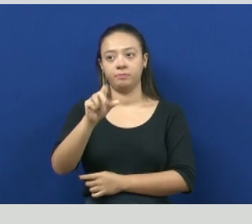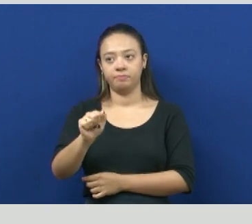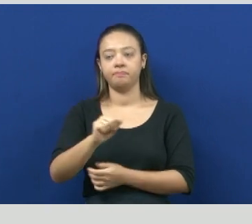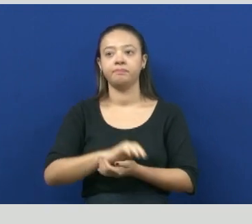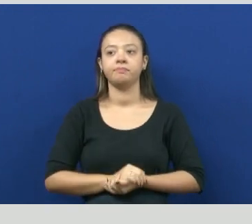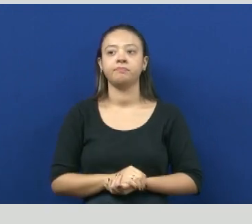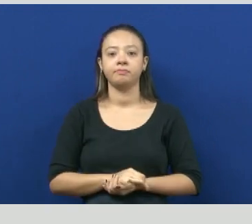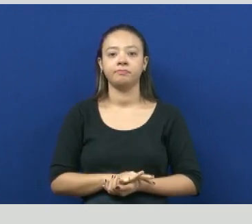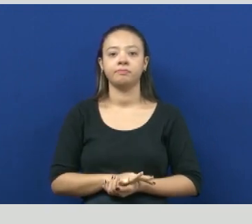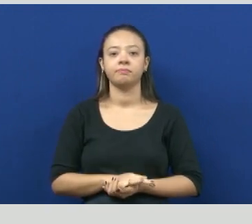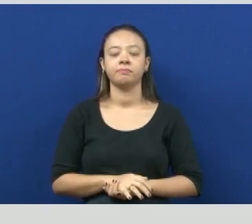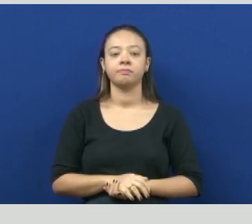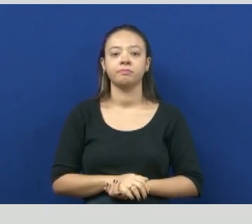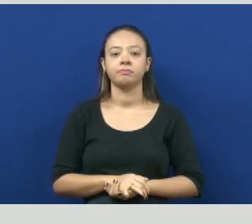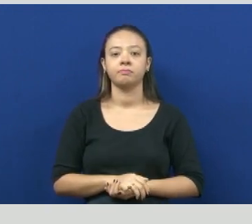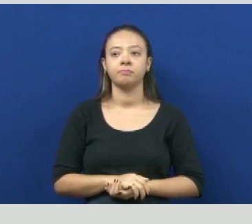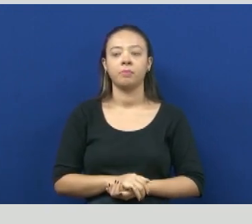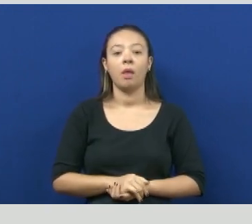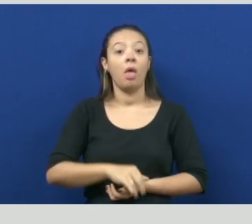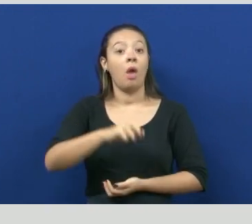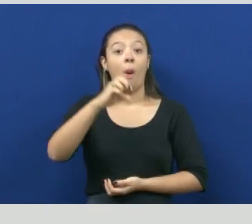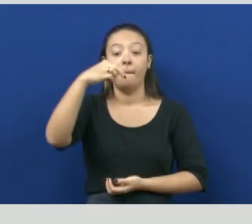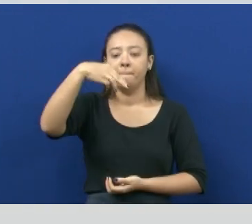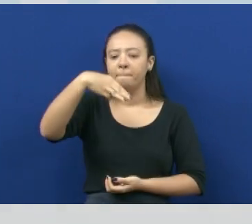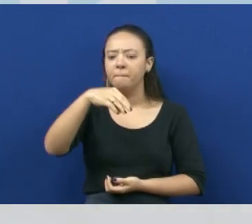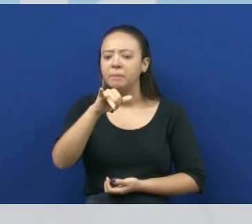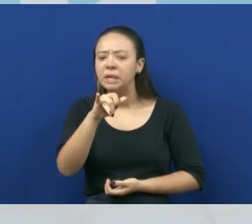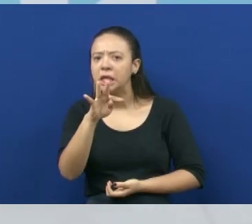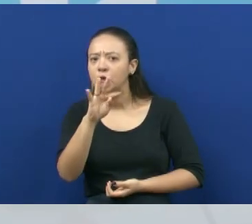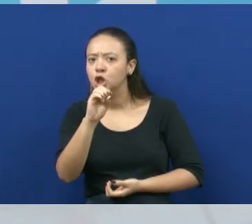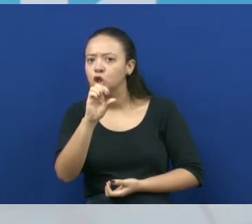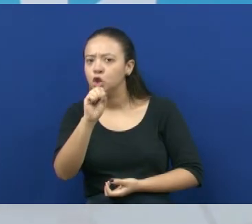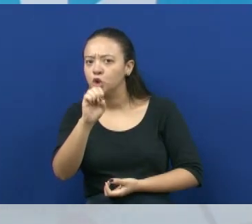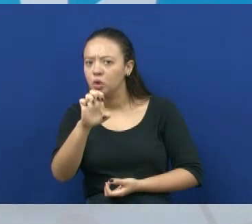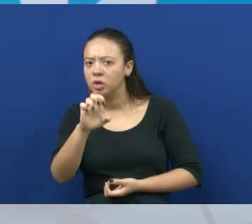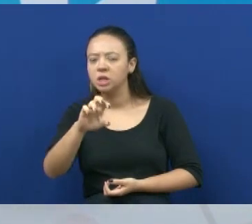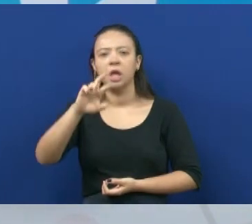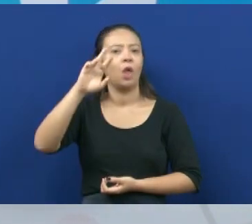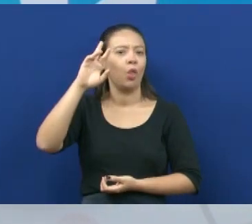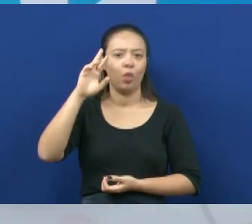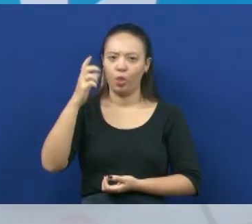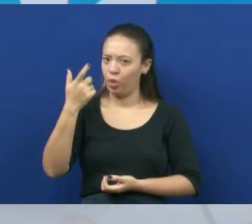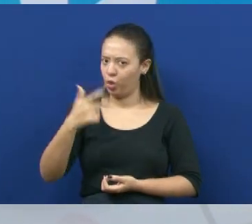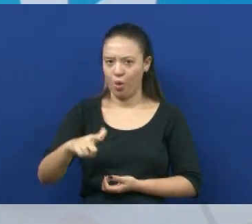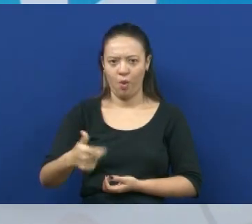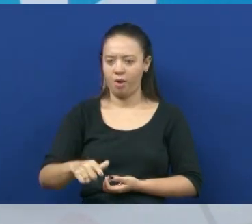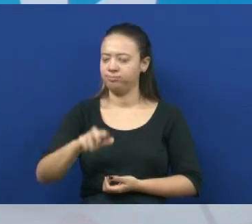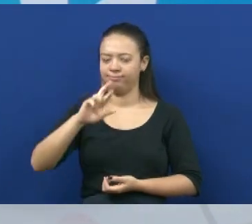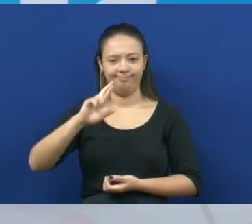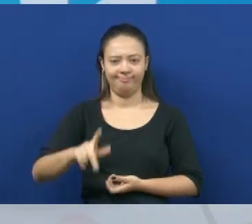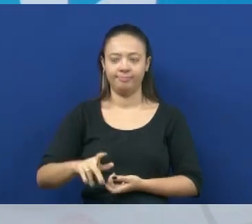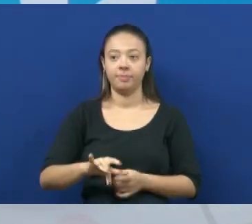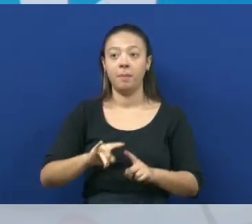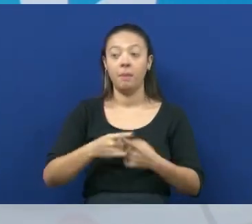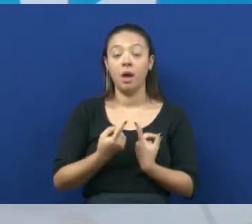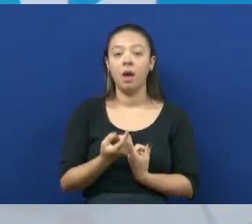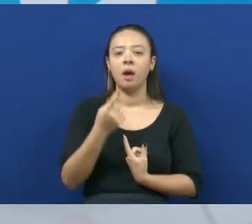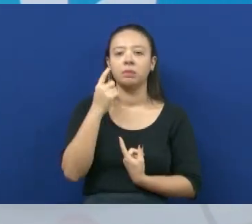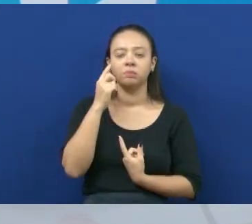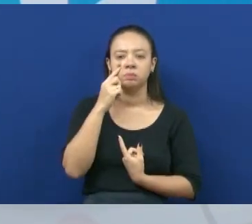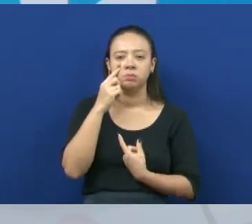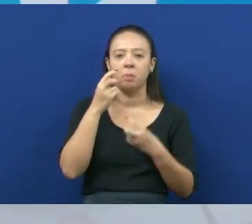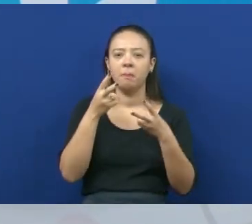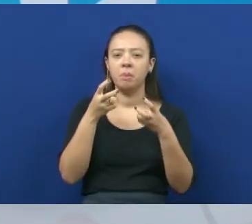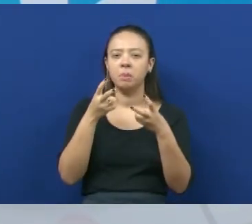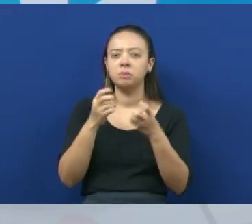Não é considerada uma mitose, porque não há formação de fuso mitótico. Mas observem aquela bactéria.